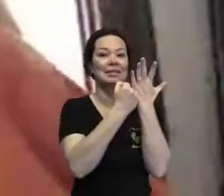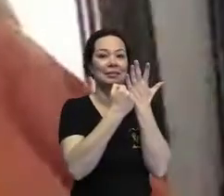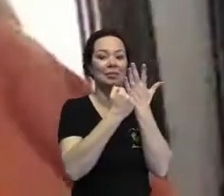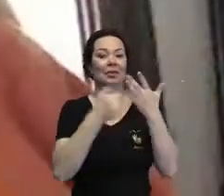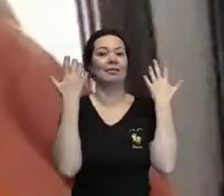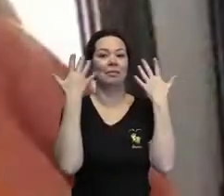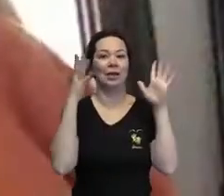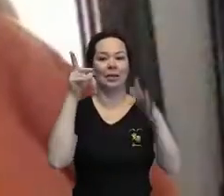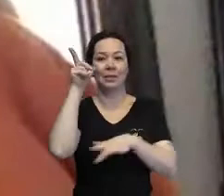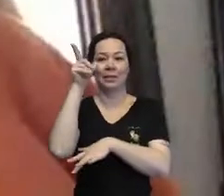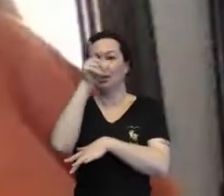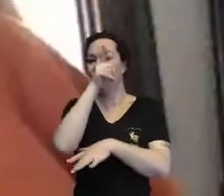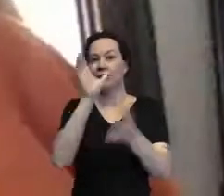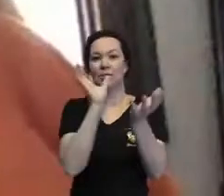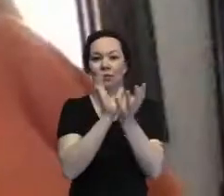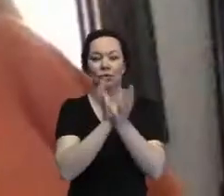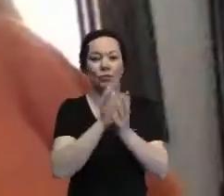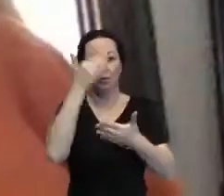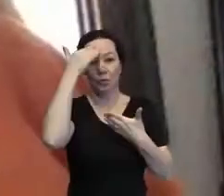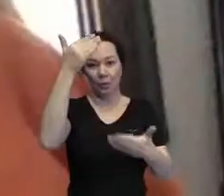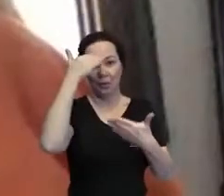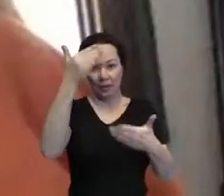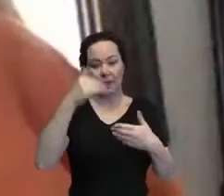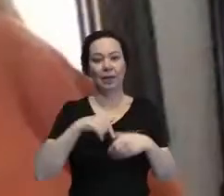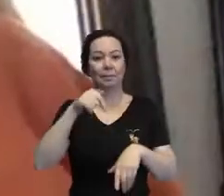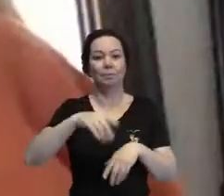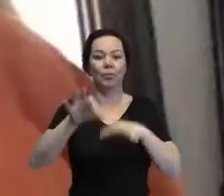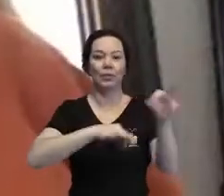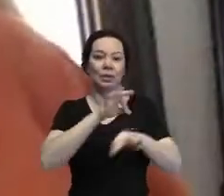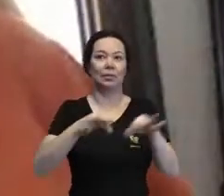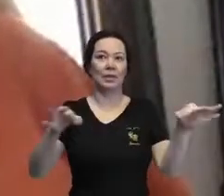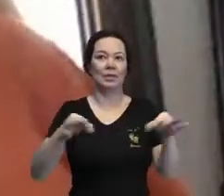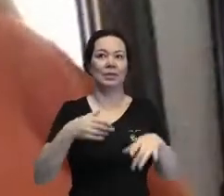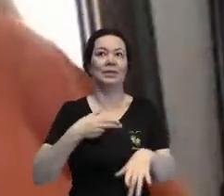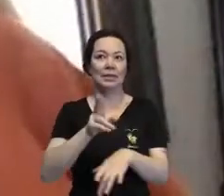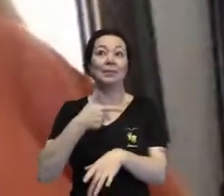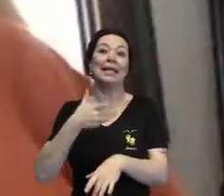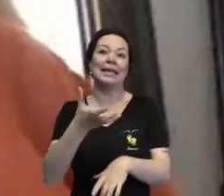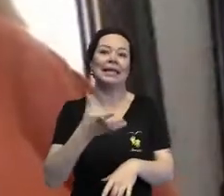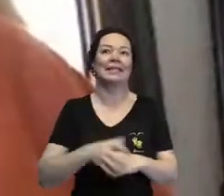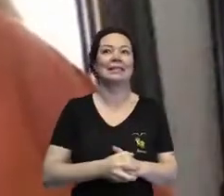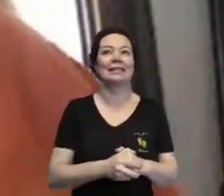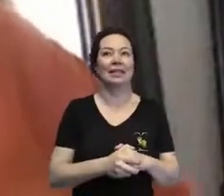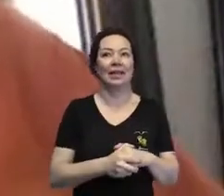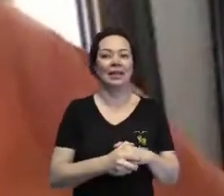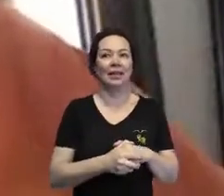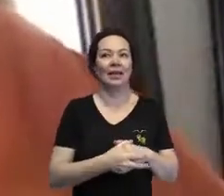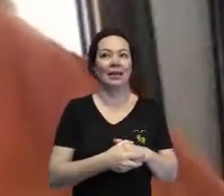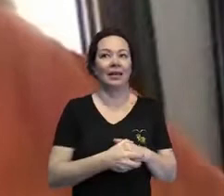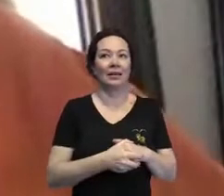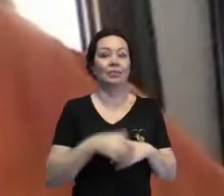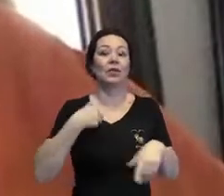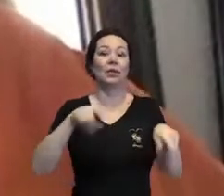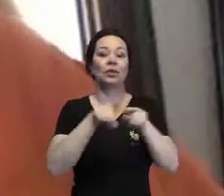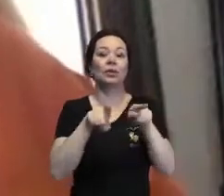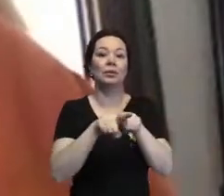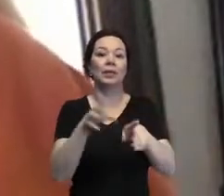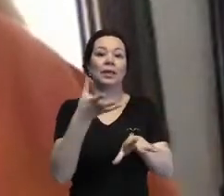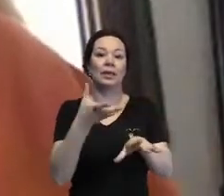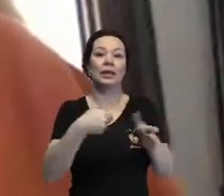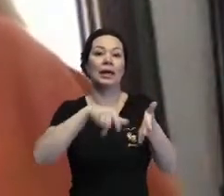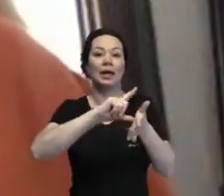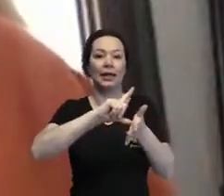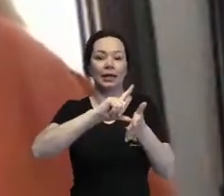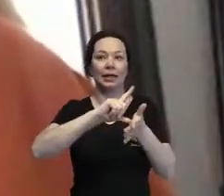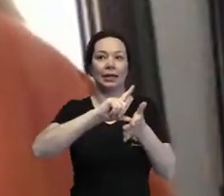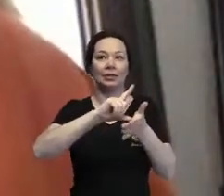Letícia e equipe. Muito obrigada por esse presente. Sempre quis. E eu também queria, antes de